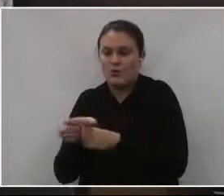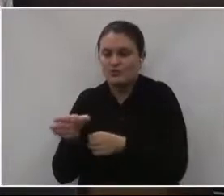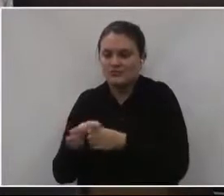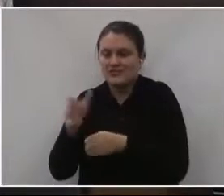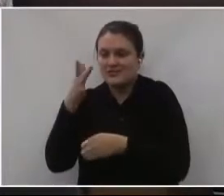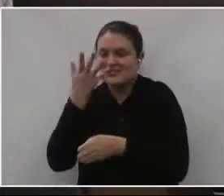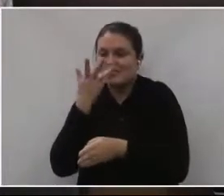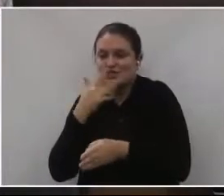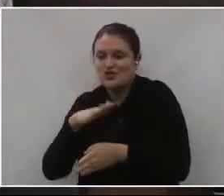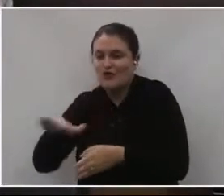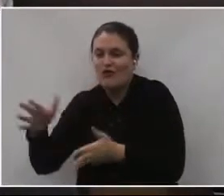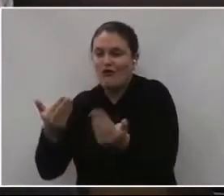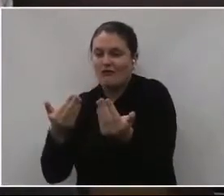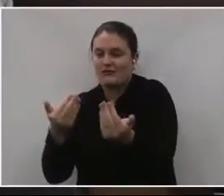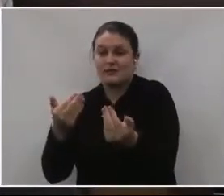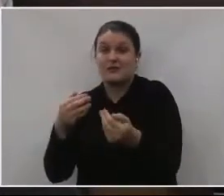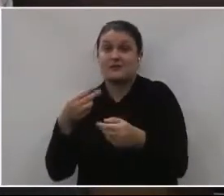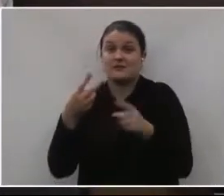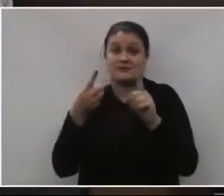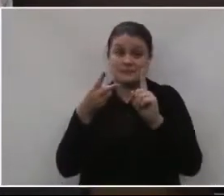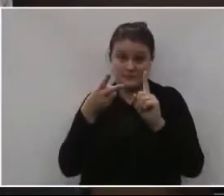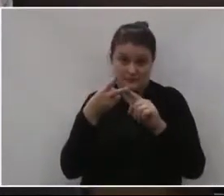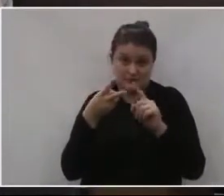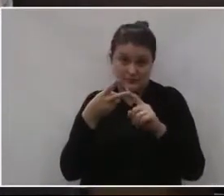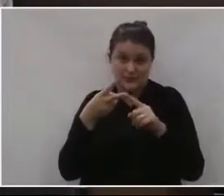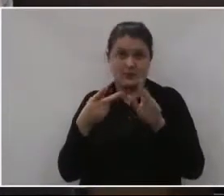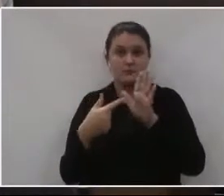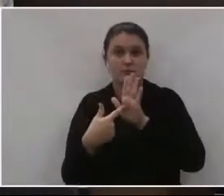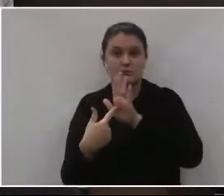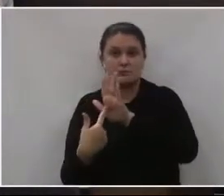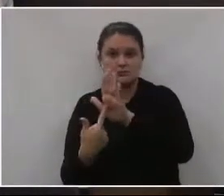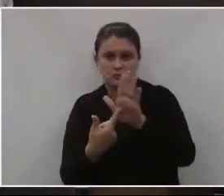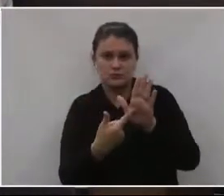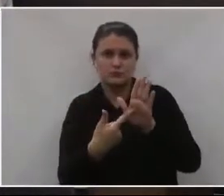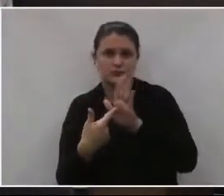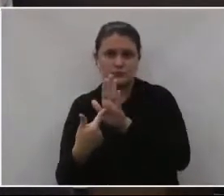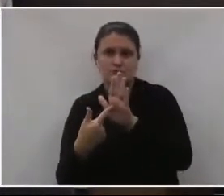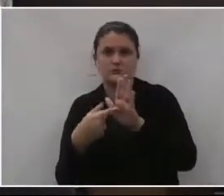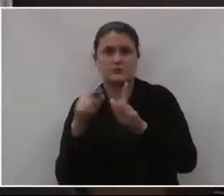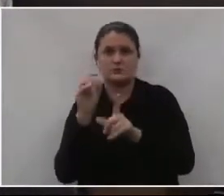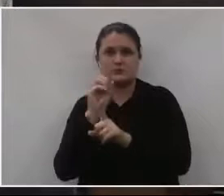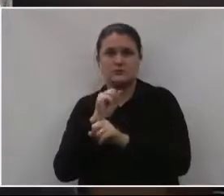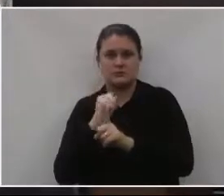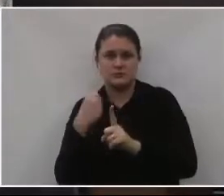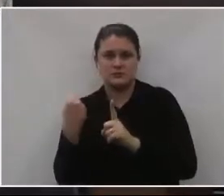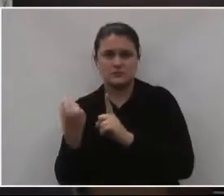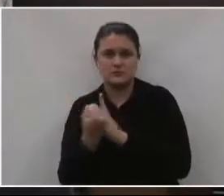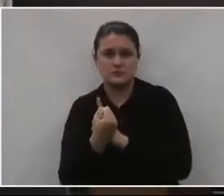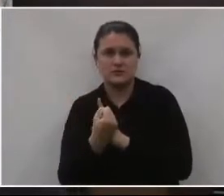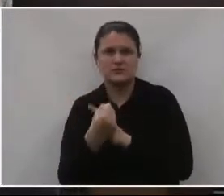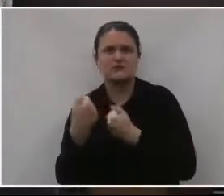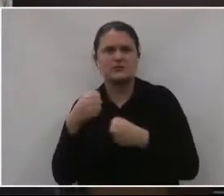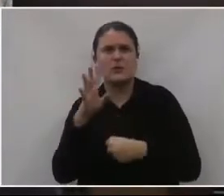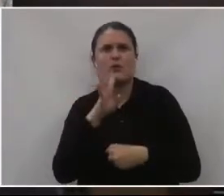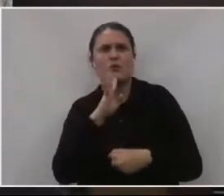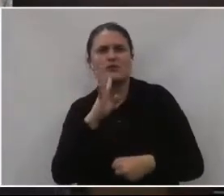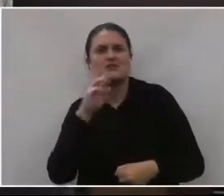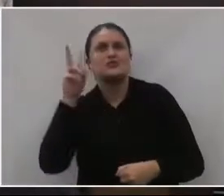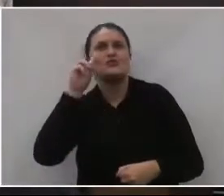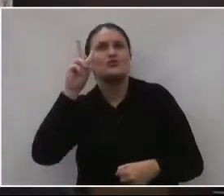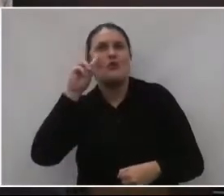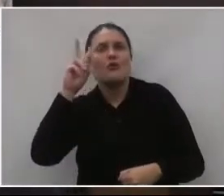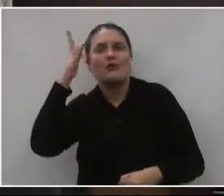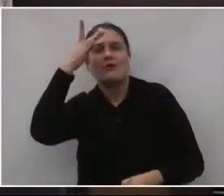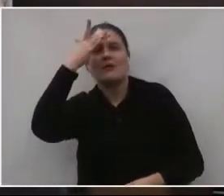as pessoas. E a segunda é mostrar a nossa sociedade para que fique conhecendo esses